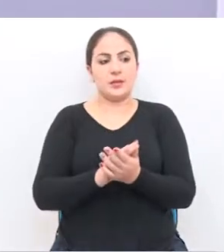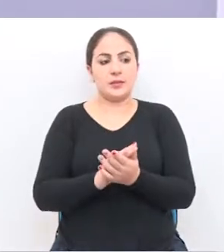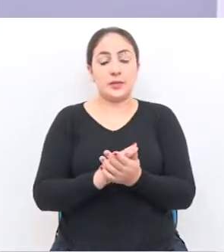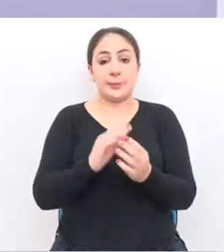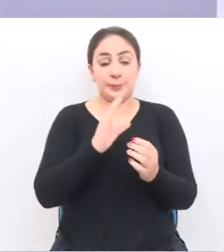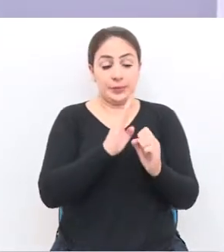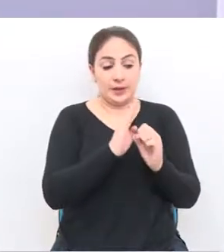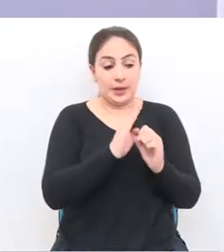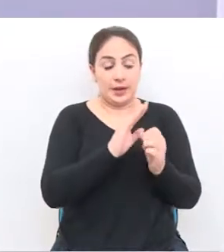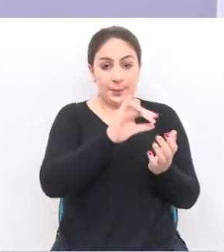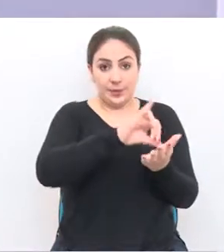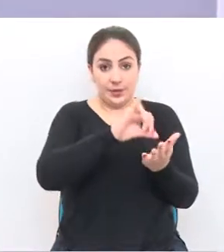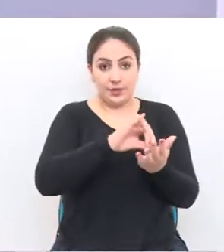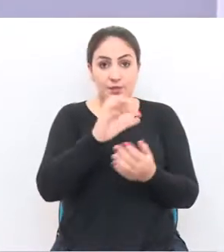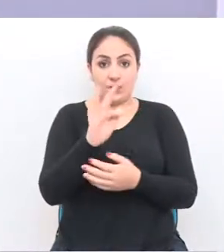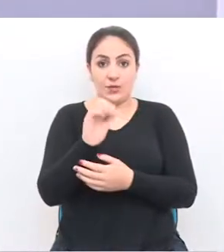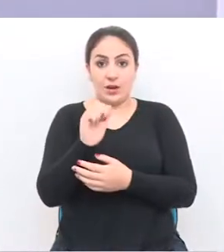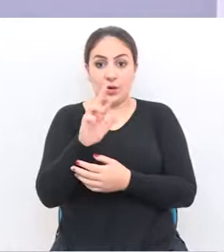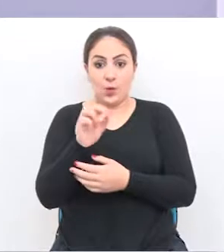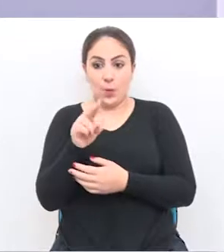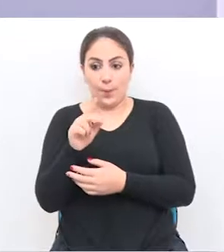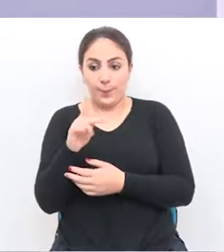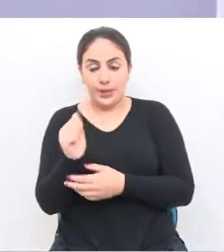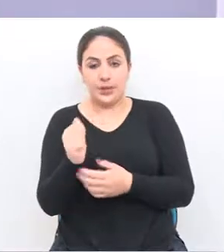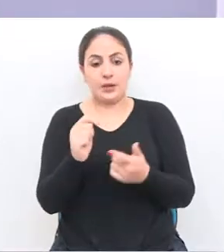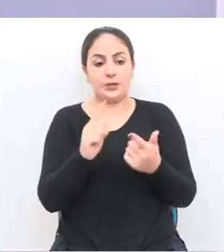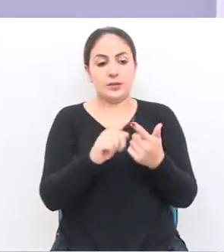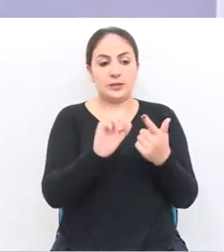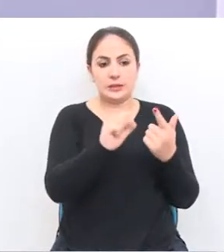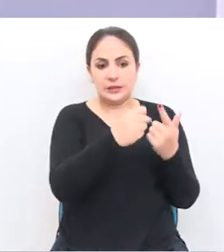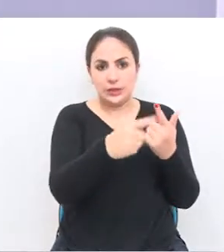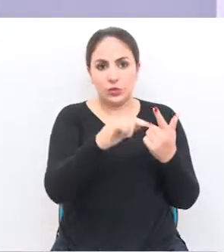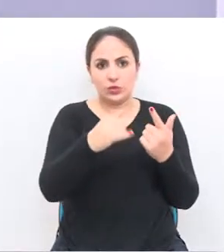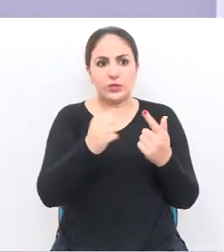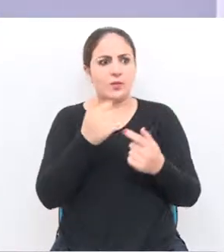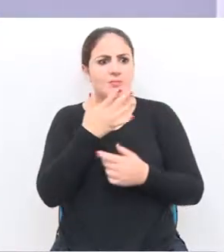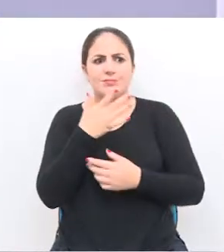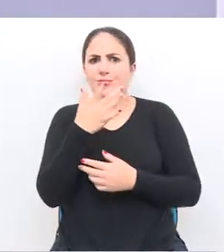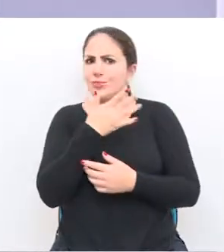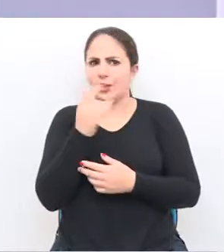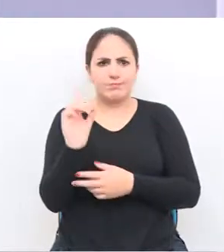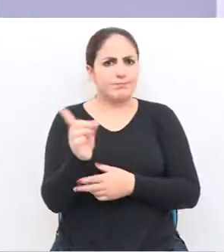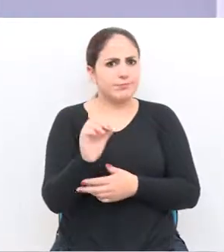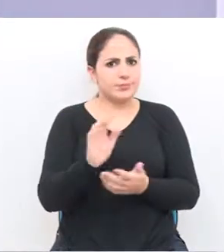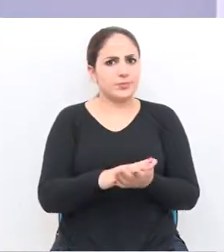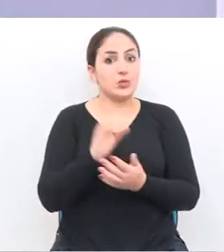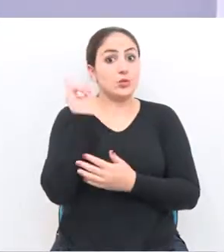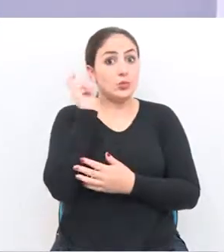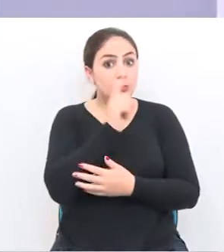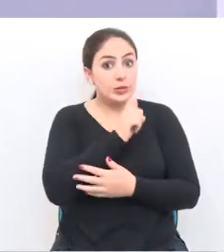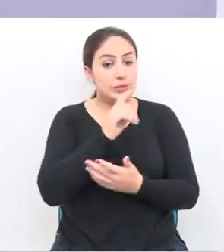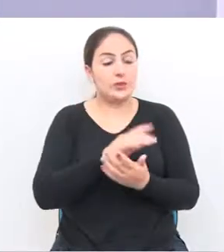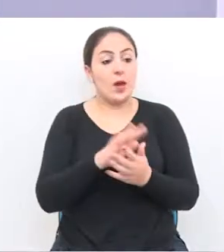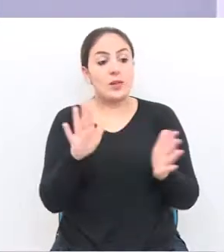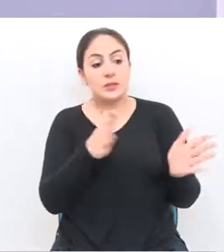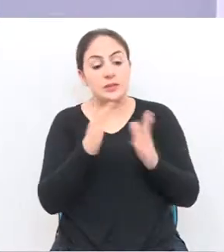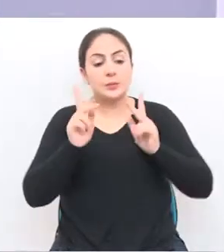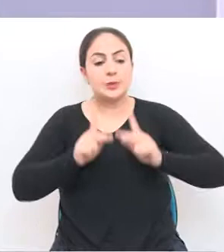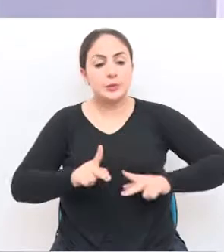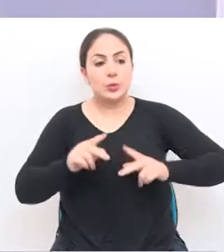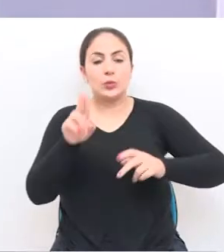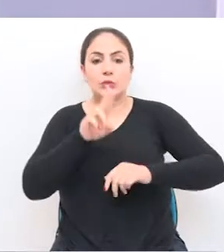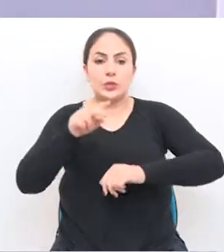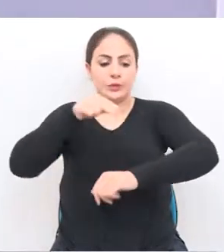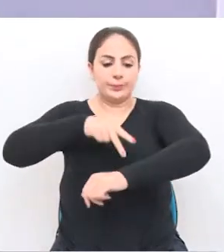Farroupilha e para o bairro São José, nós não temos um acesso fácil e muitas vezes até inseguro, porque as pessoas tendo que utilizar, porventura, uma